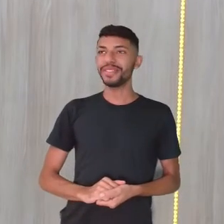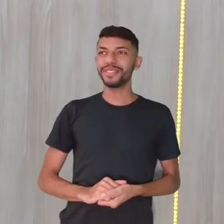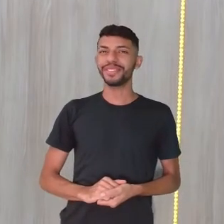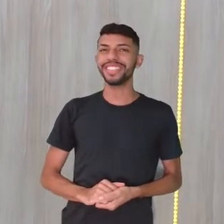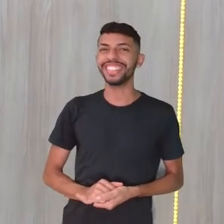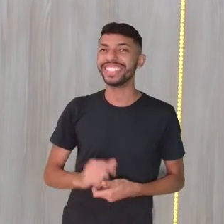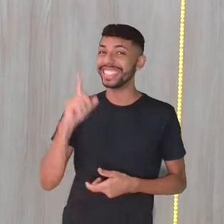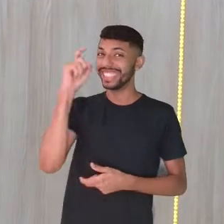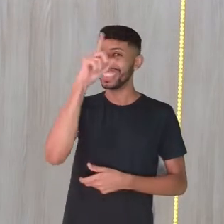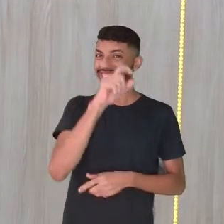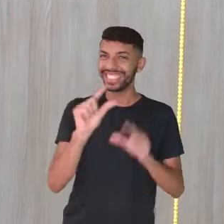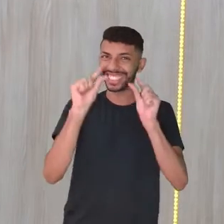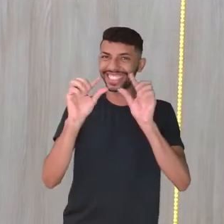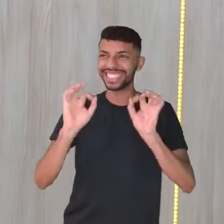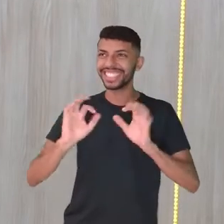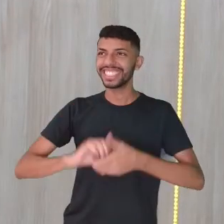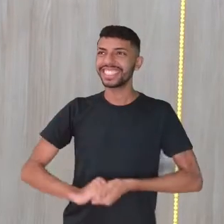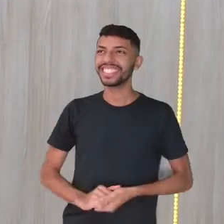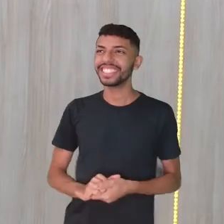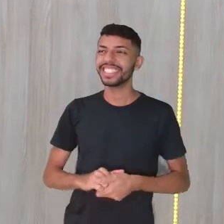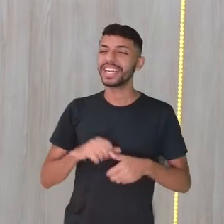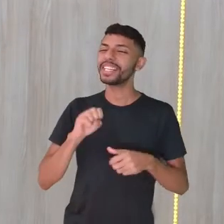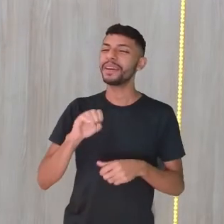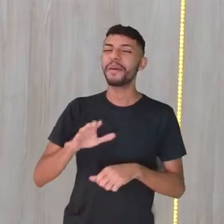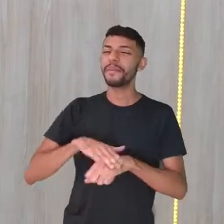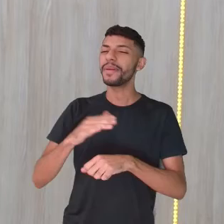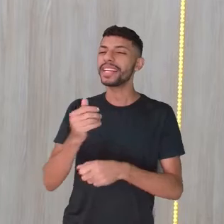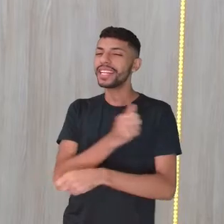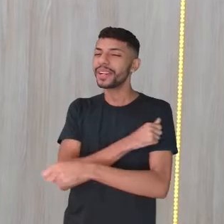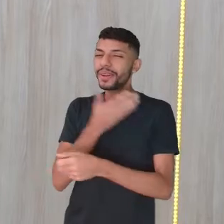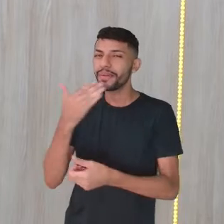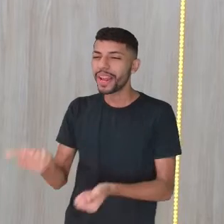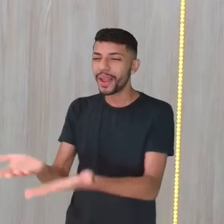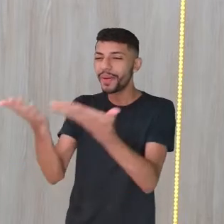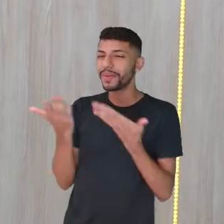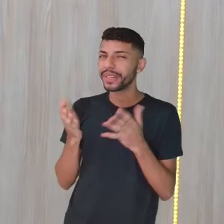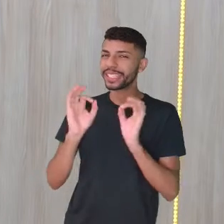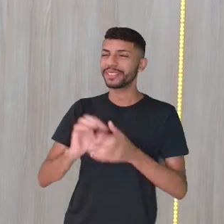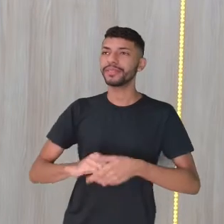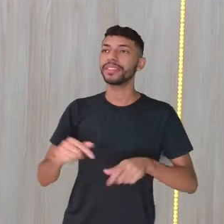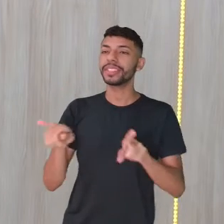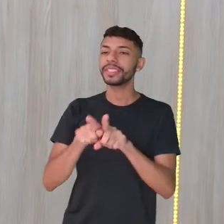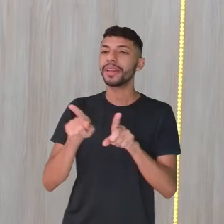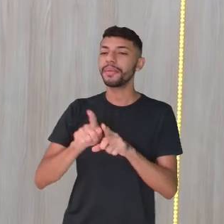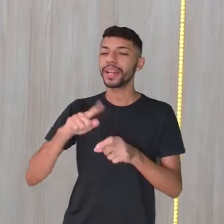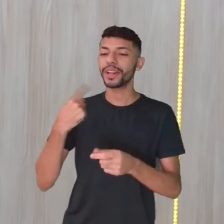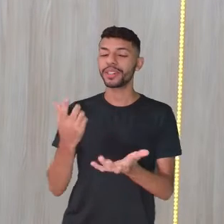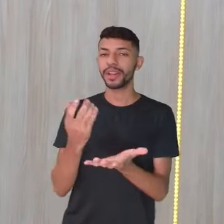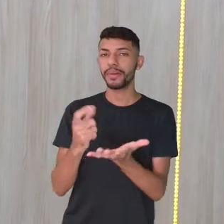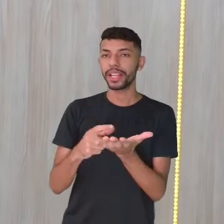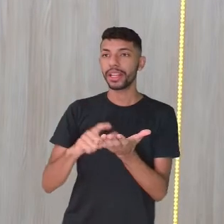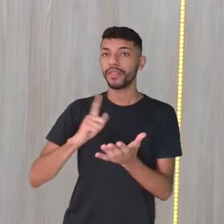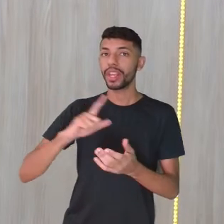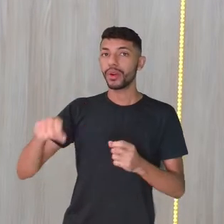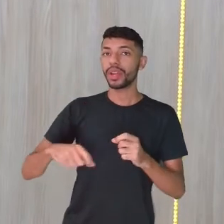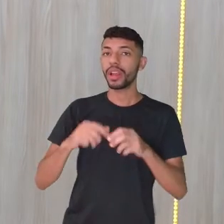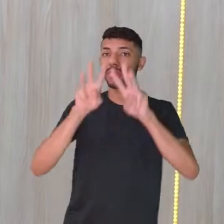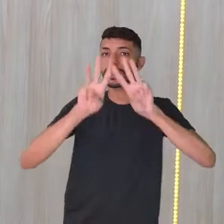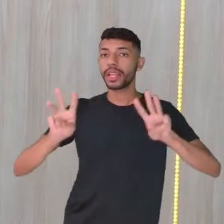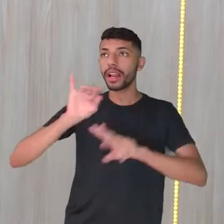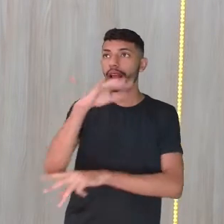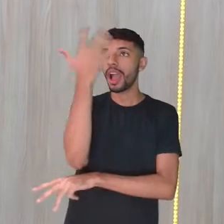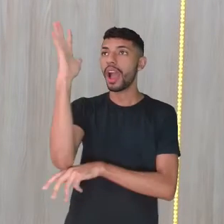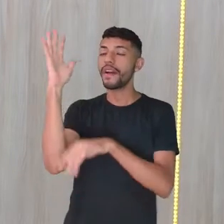Então, estamos chegando aí. Quanto mais é esse livro, melhor, tá? Lembrando que o nosso aplicativo, gente, também tem a Árvore do Livro, que é uma